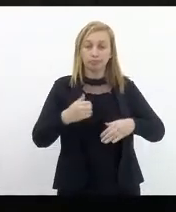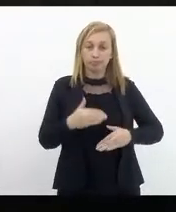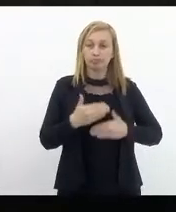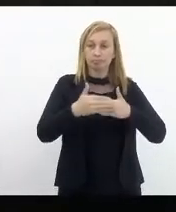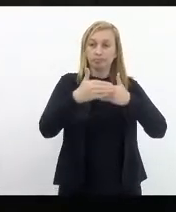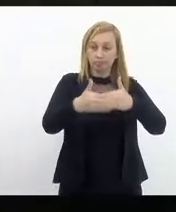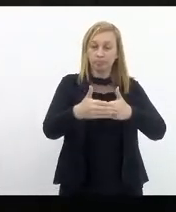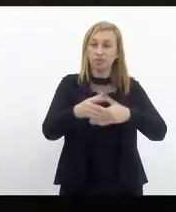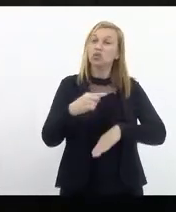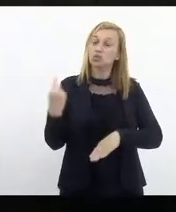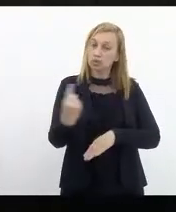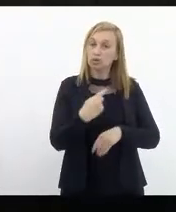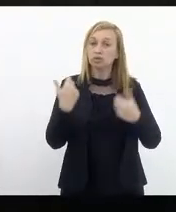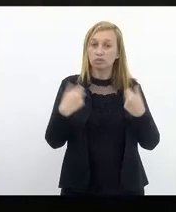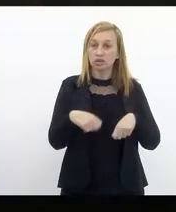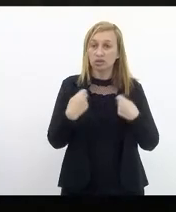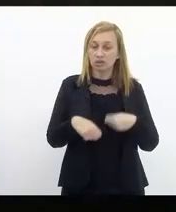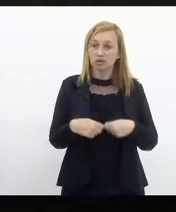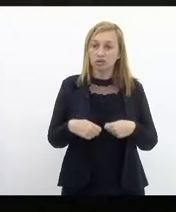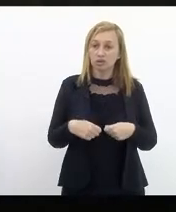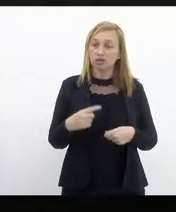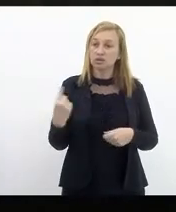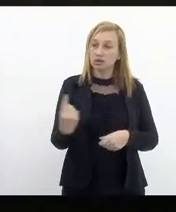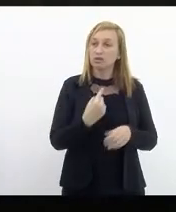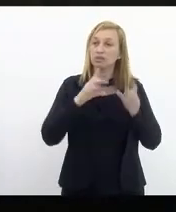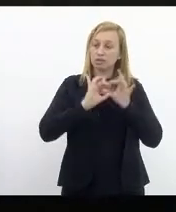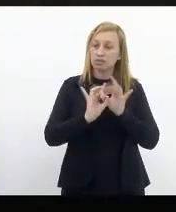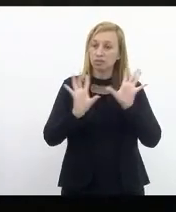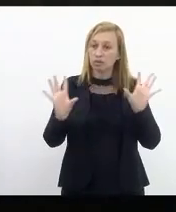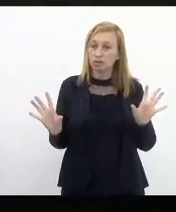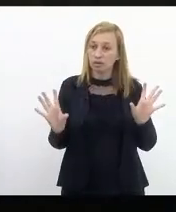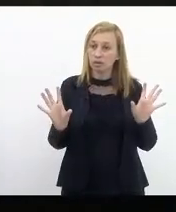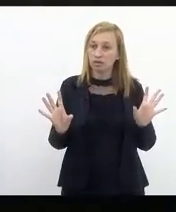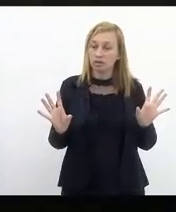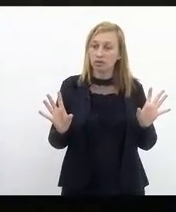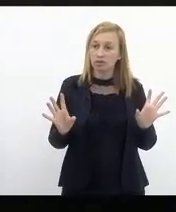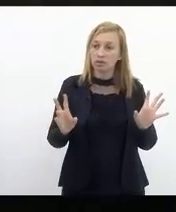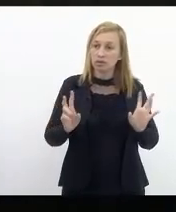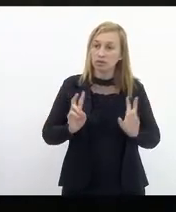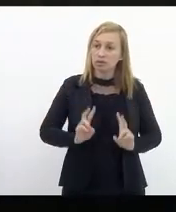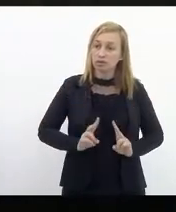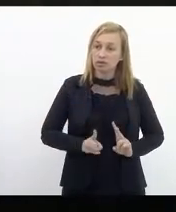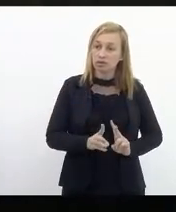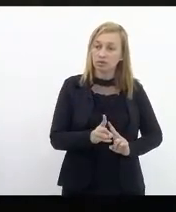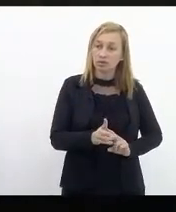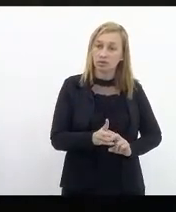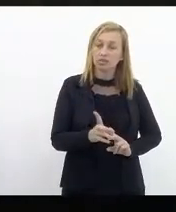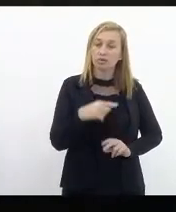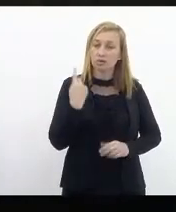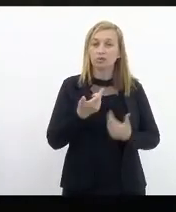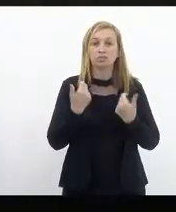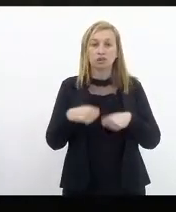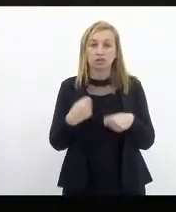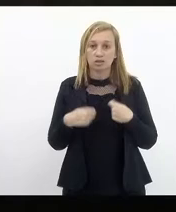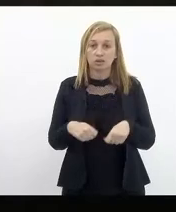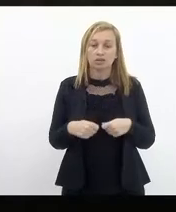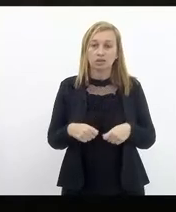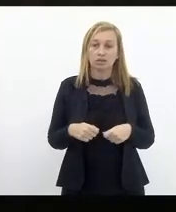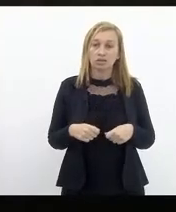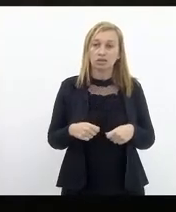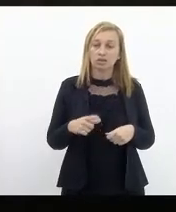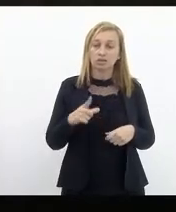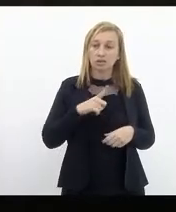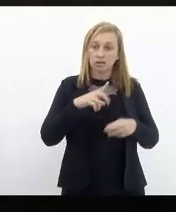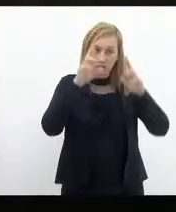nós precisamos que a nossa democracia seja mantida nós precisamos que haja